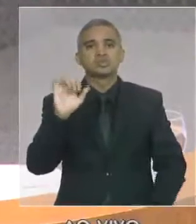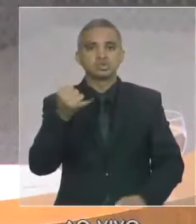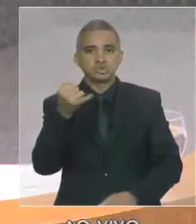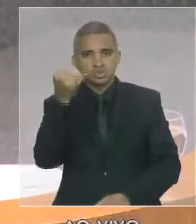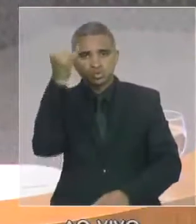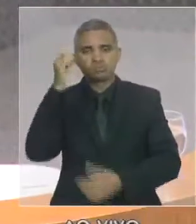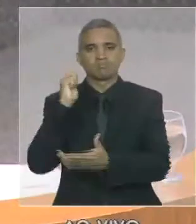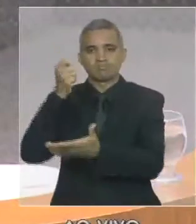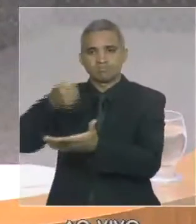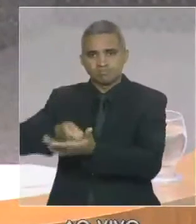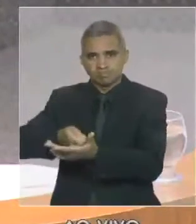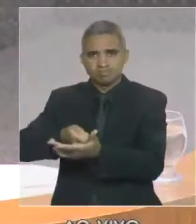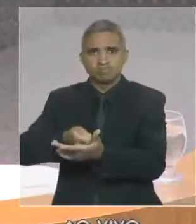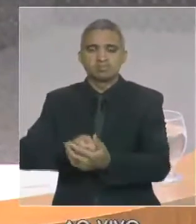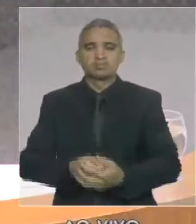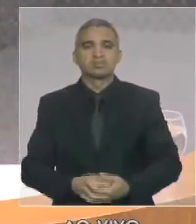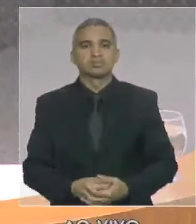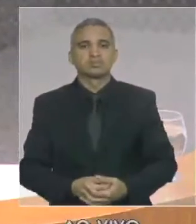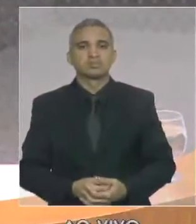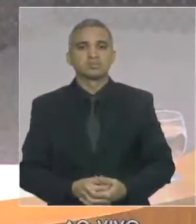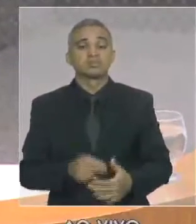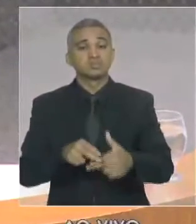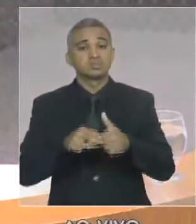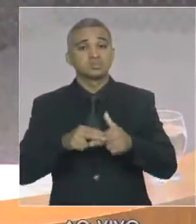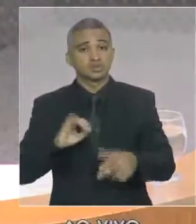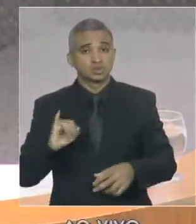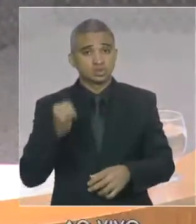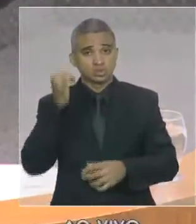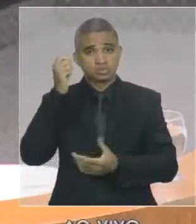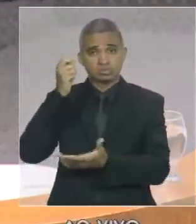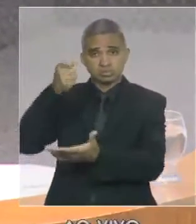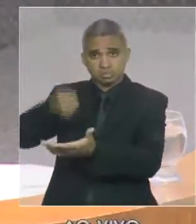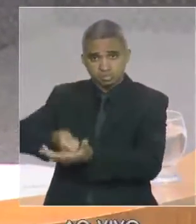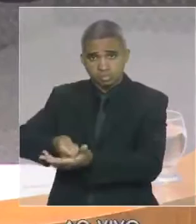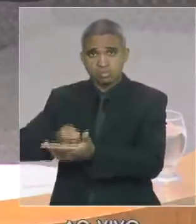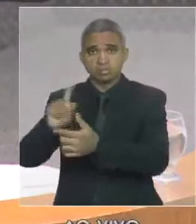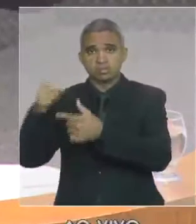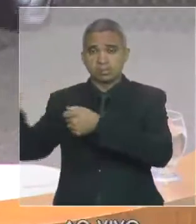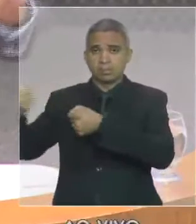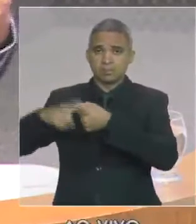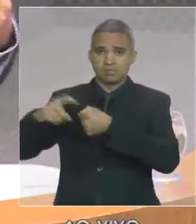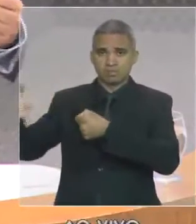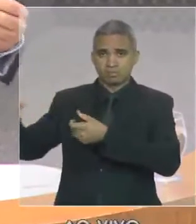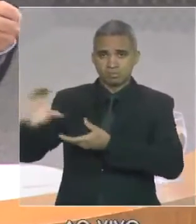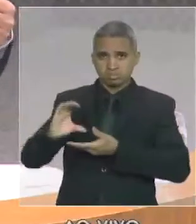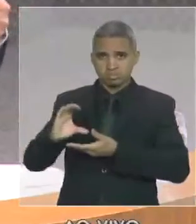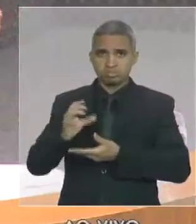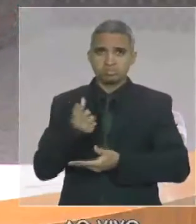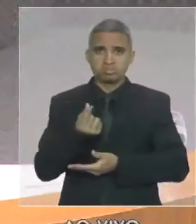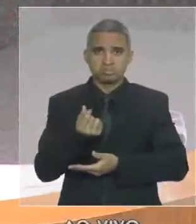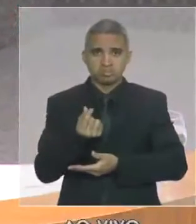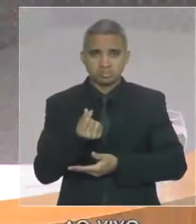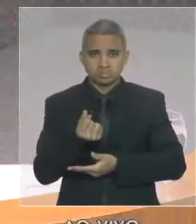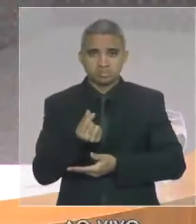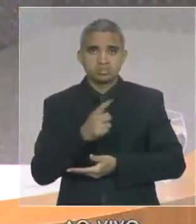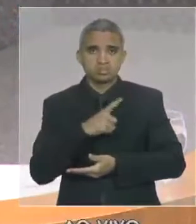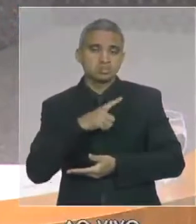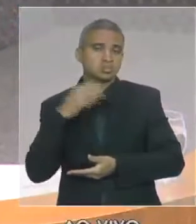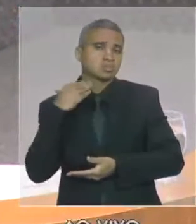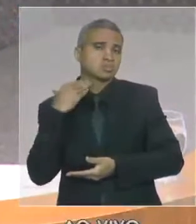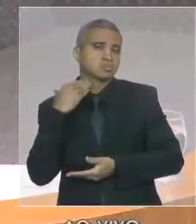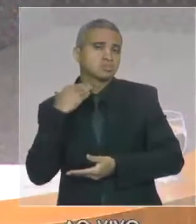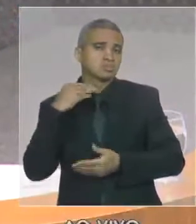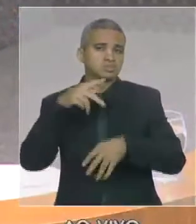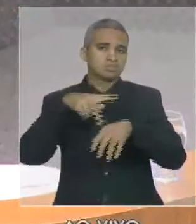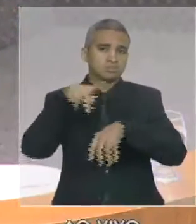tributos pagos no reingresso dessas divisas, indevidamente depositadas em bancos internacionais,